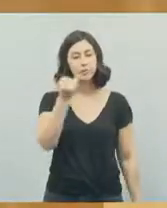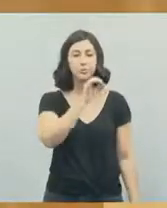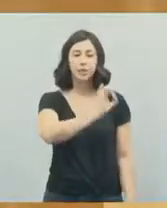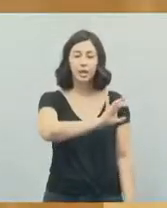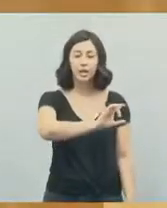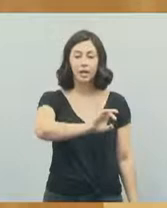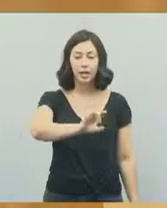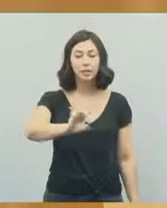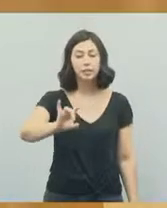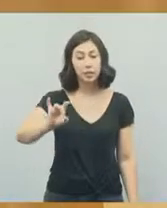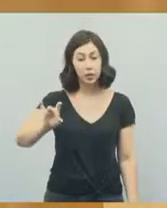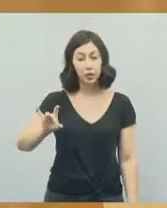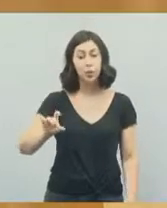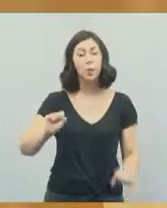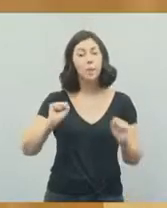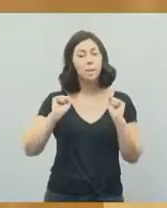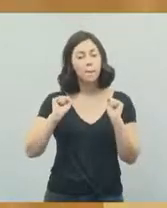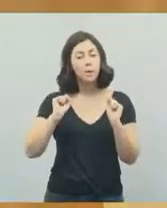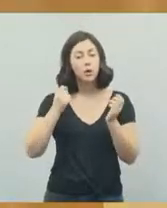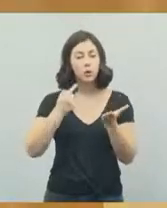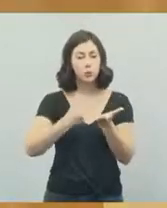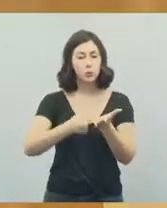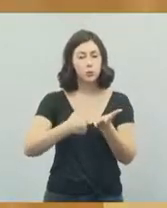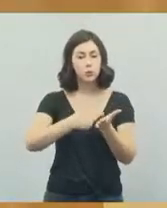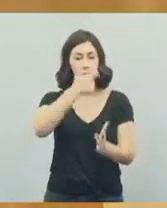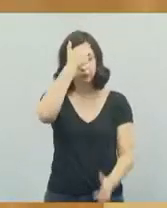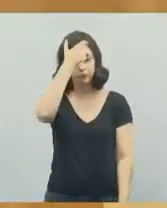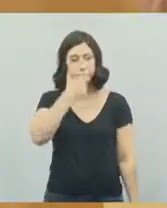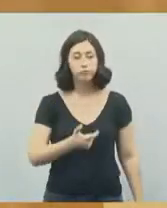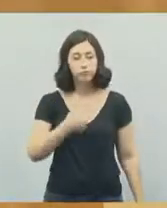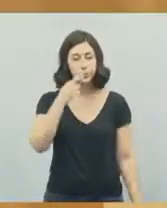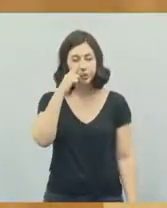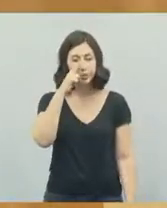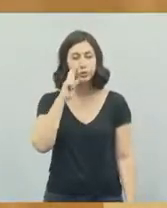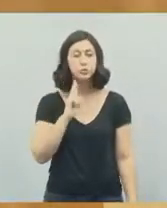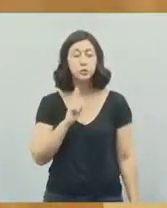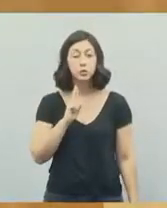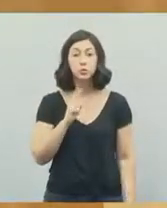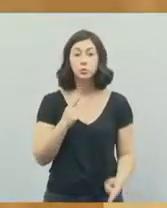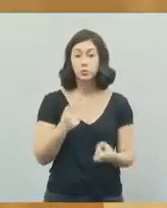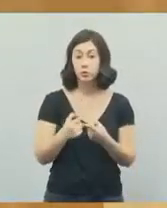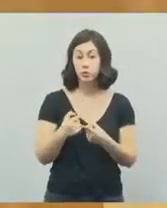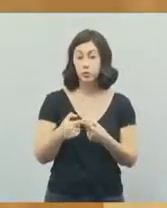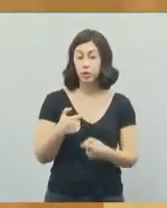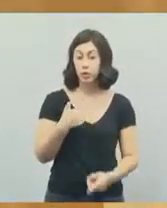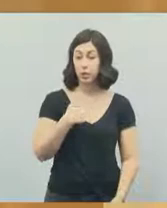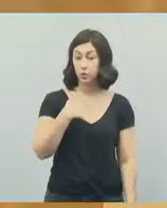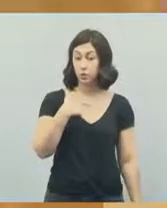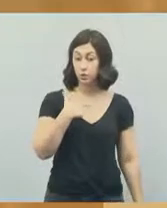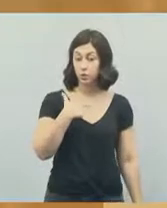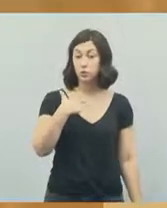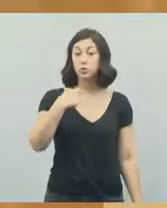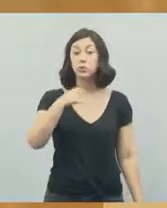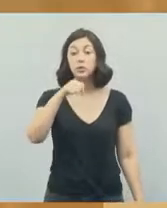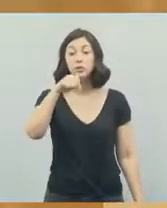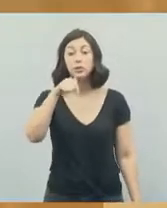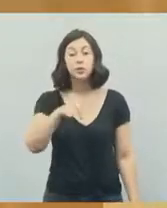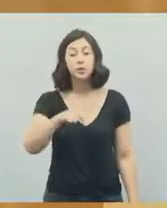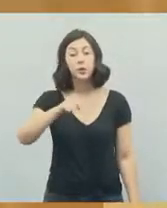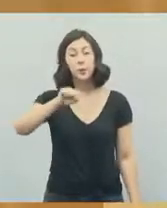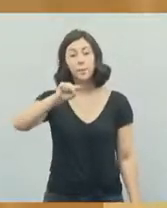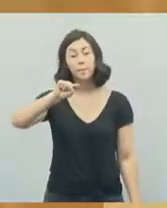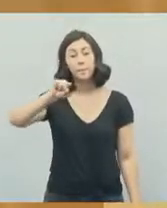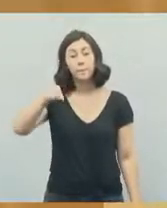cada uma dessas pessoas. E já pode contar com esse vereador, Rogério Timóteo, que foi colocado nessa casa com 1